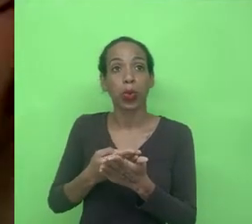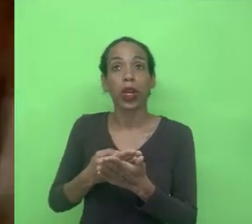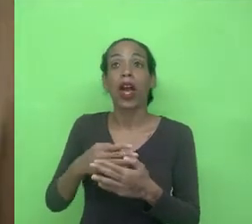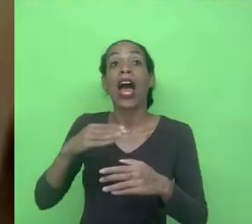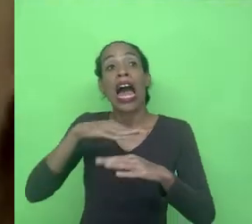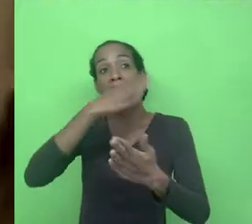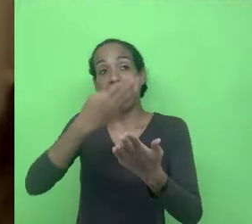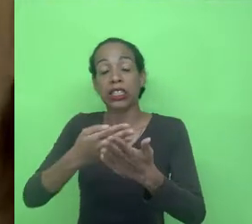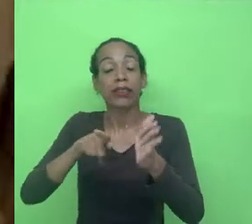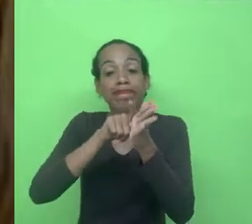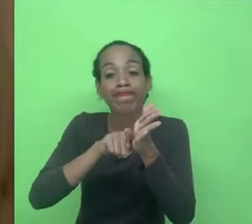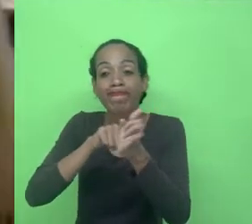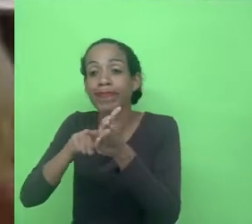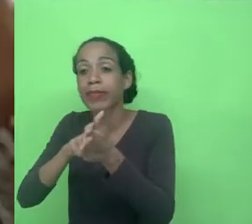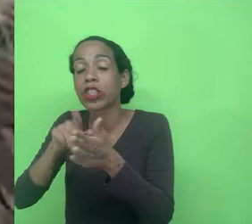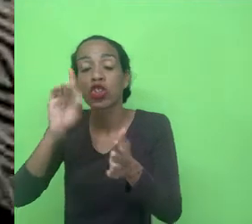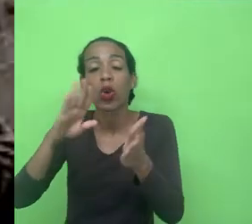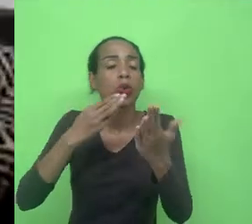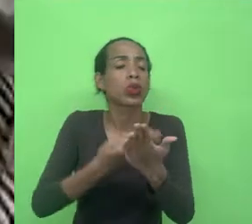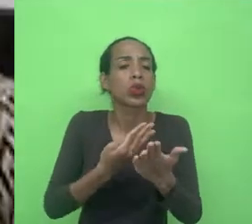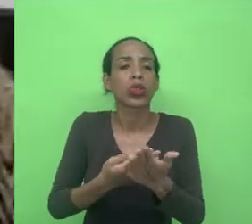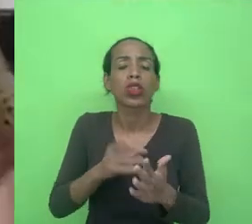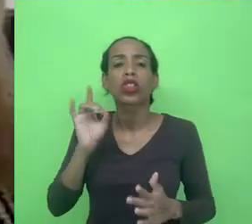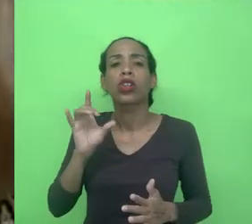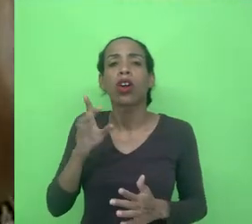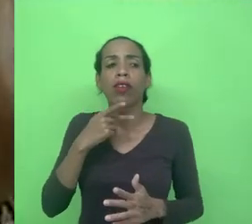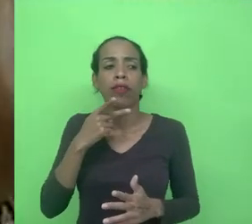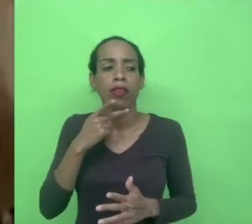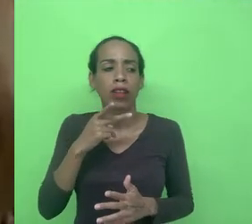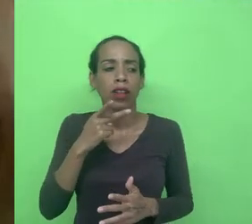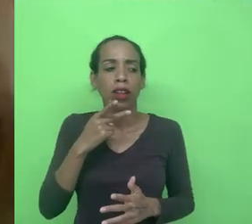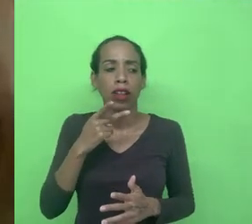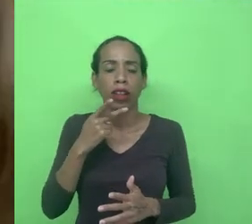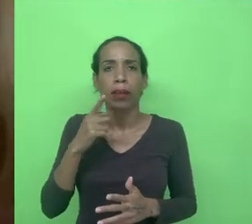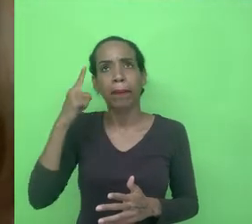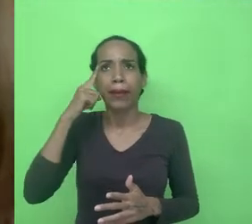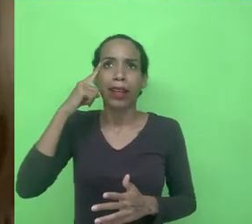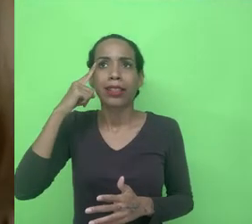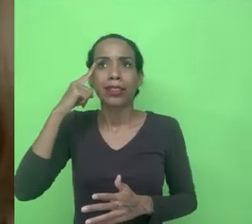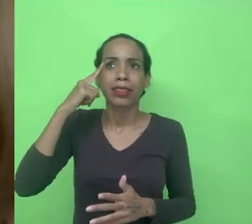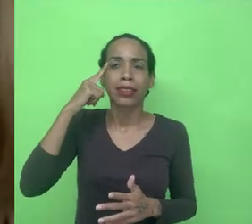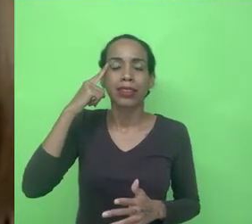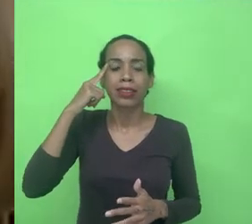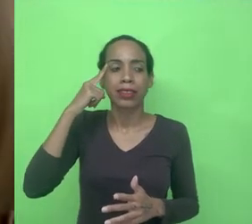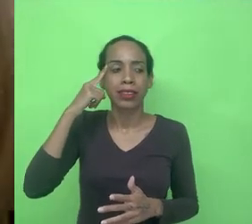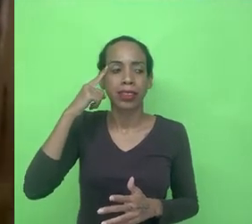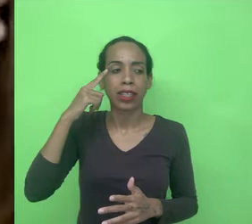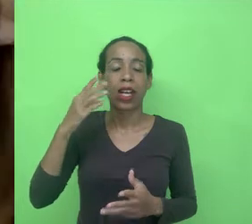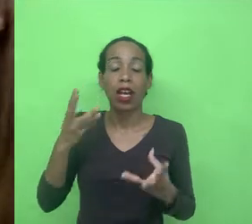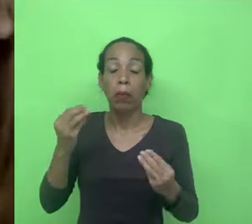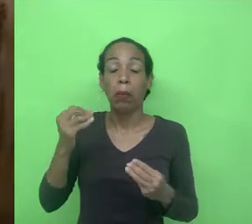interessantíssimo só para fazer uma tentar fazer uma reflexão com uma ruptura paradigmática que eu acho interessante